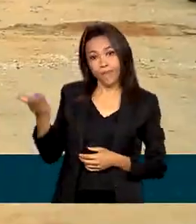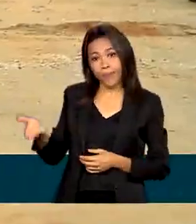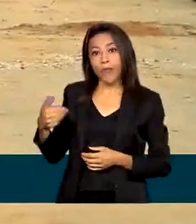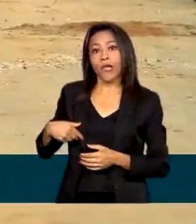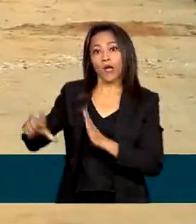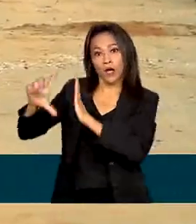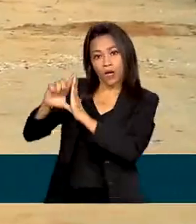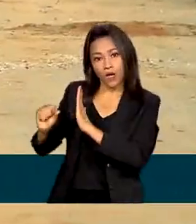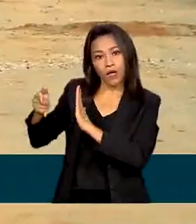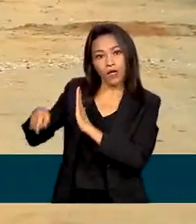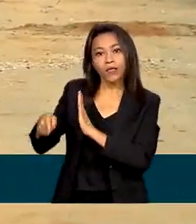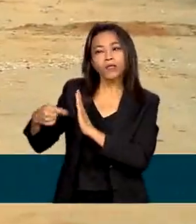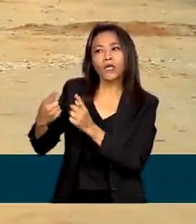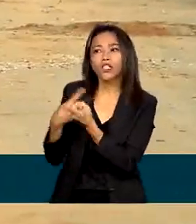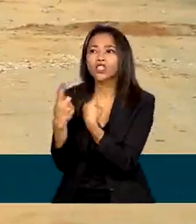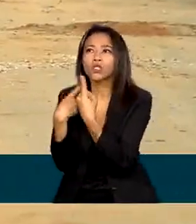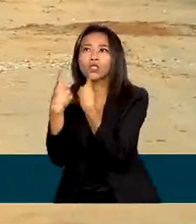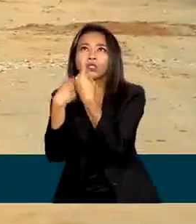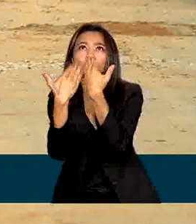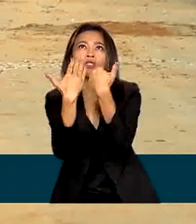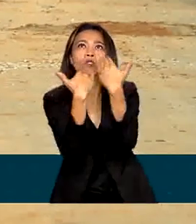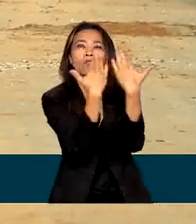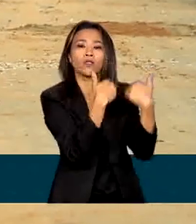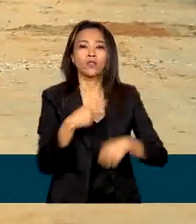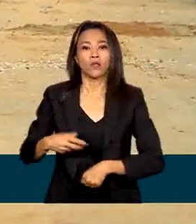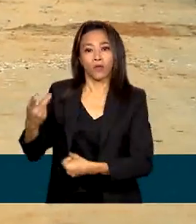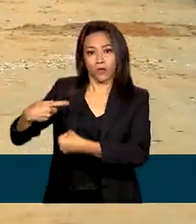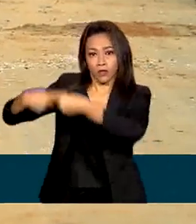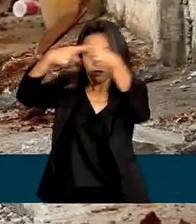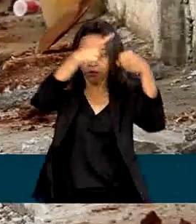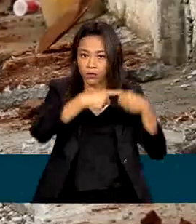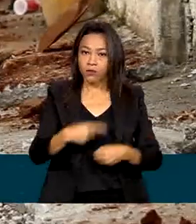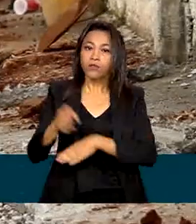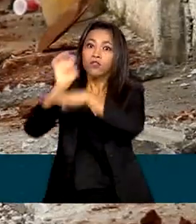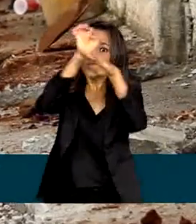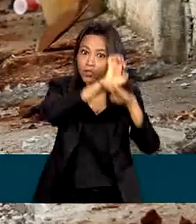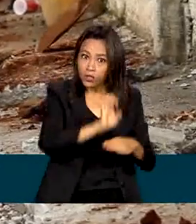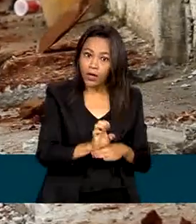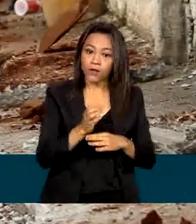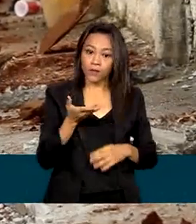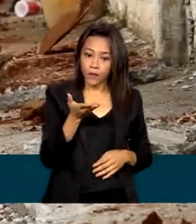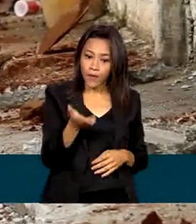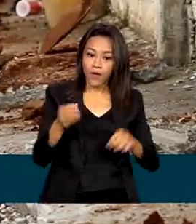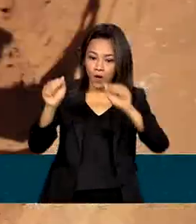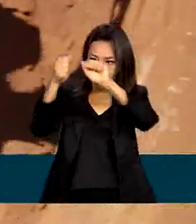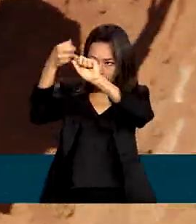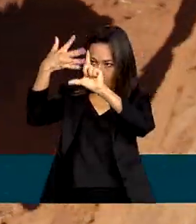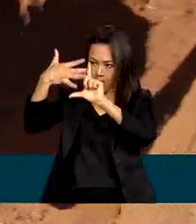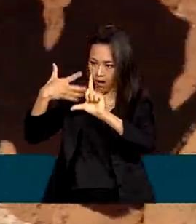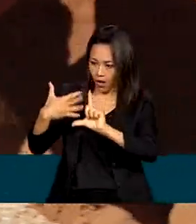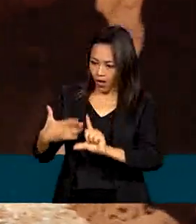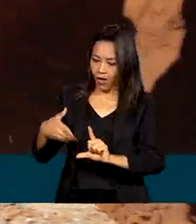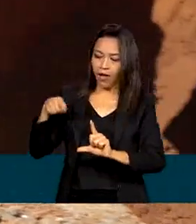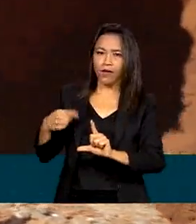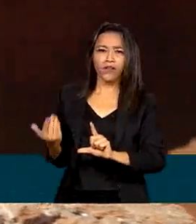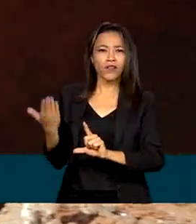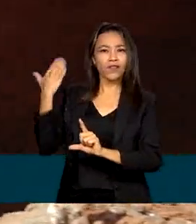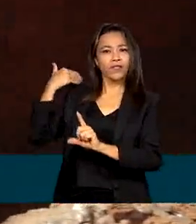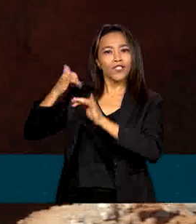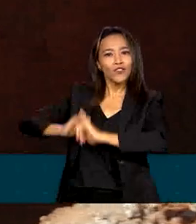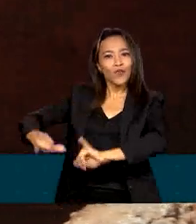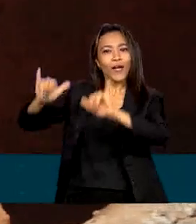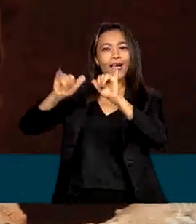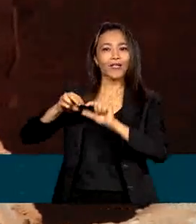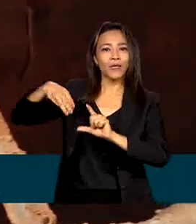tem dialogado com os municípios e governos estaduais. A plataforma Mãos à Obra, lançada em março,